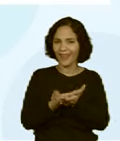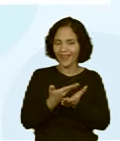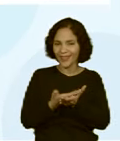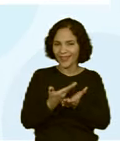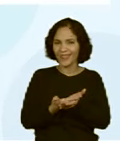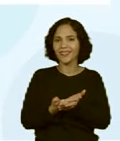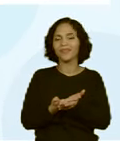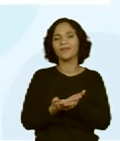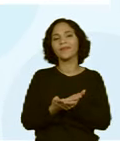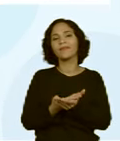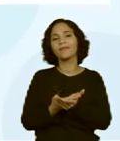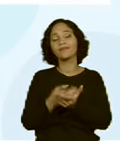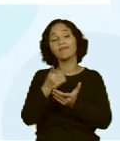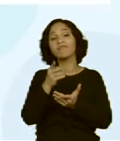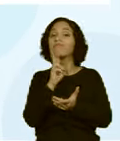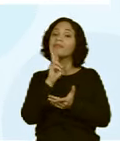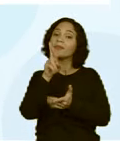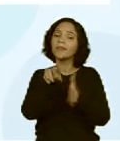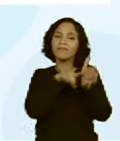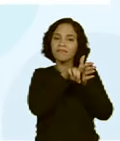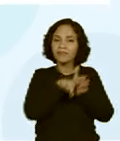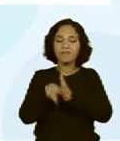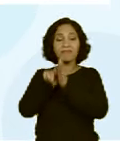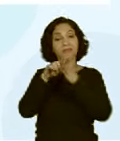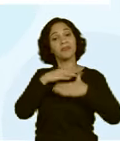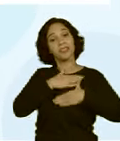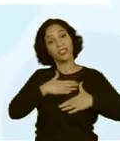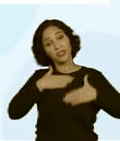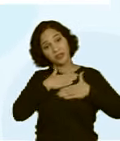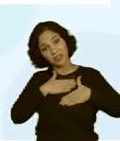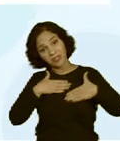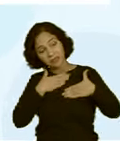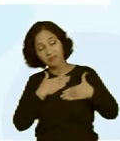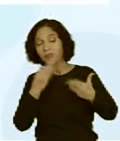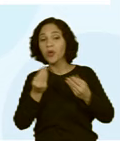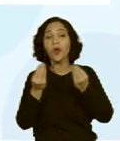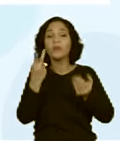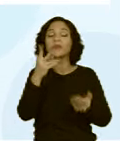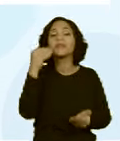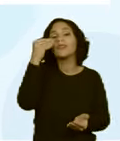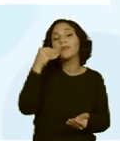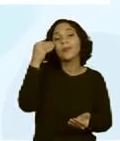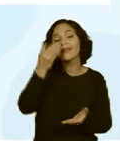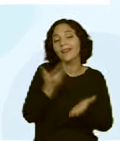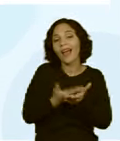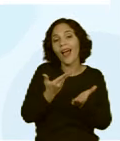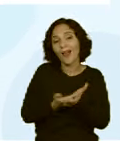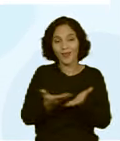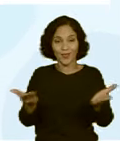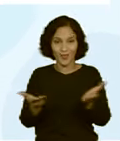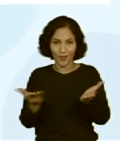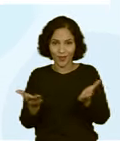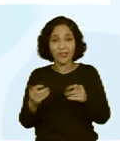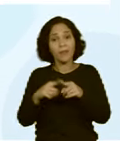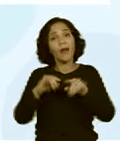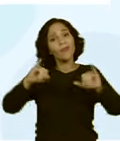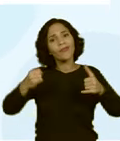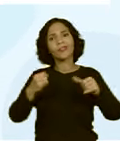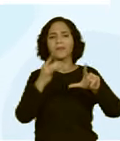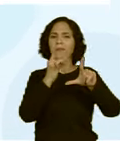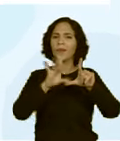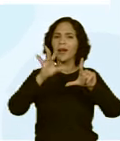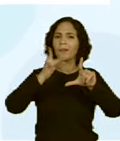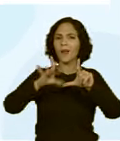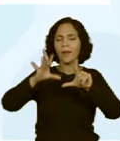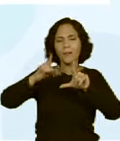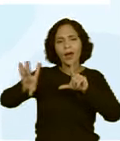responder a pesquisa de satisfação e dizer como que foi a sua experiência aqui. E compartilhe